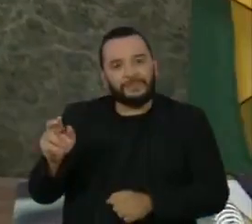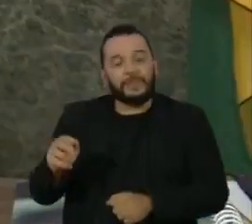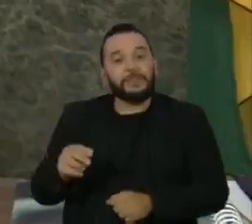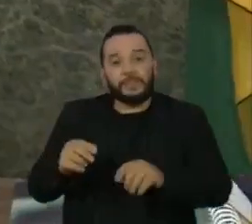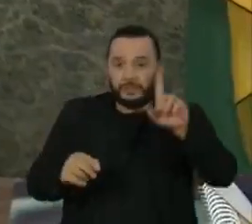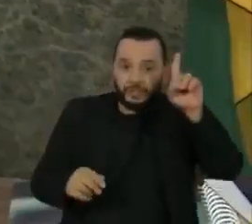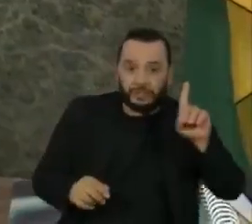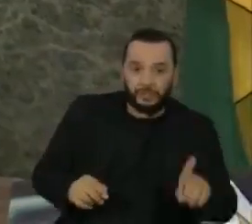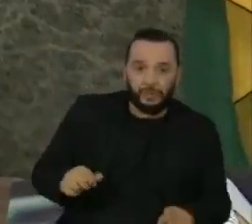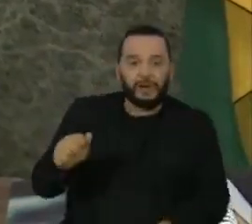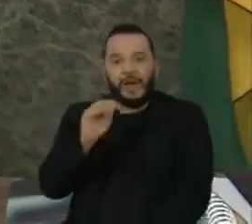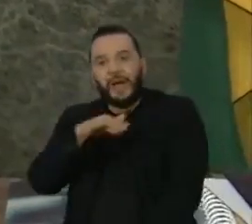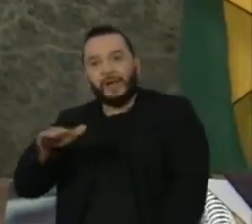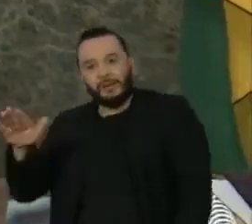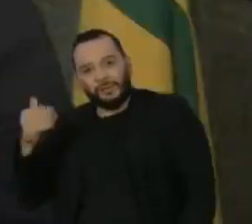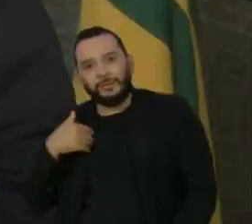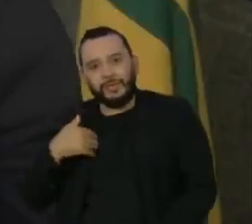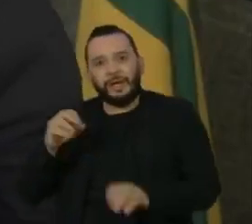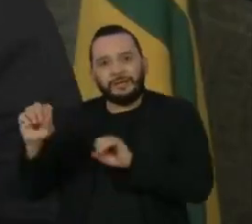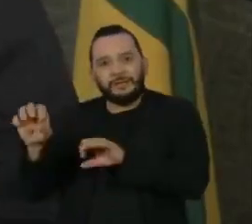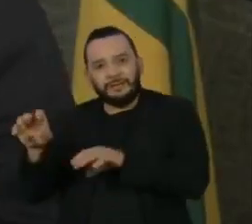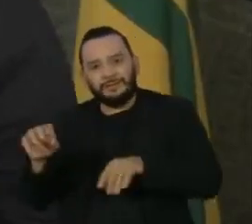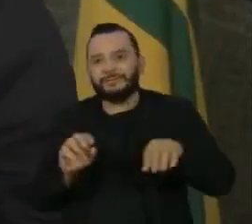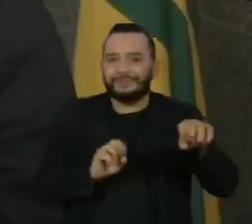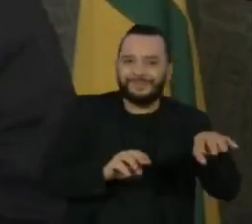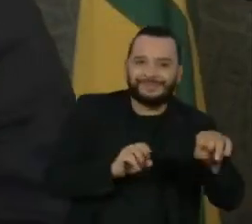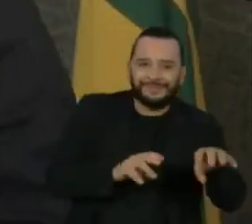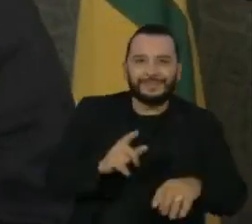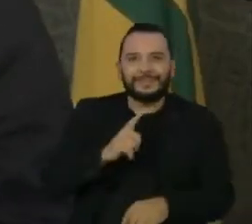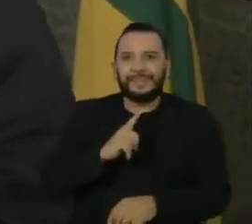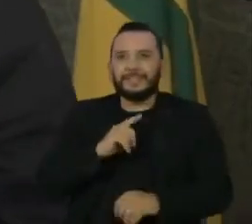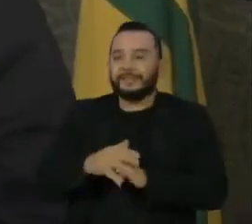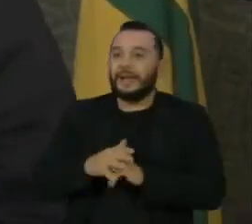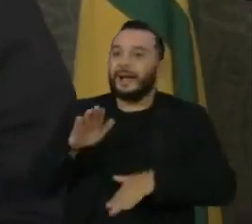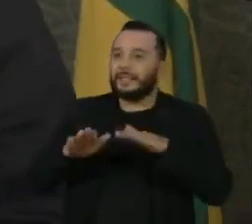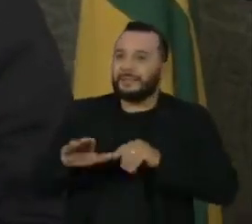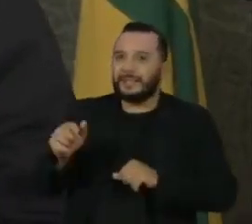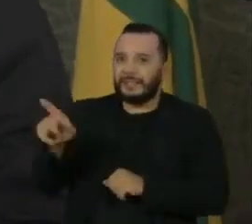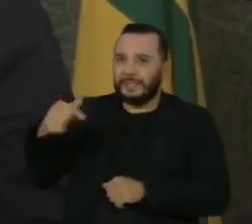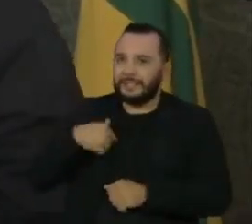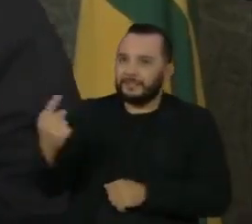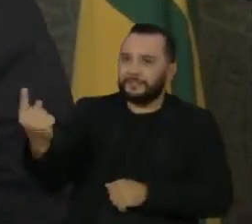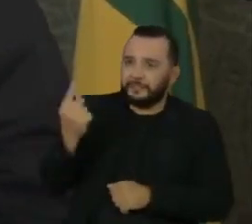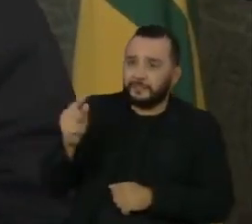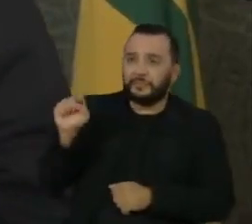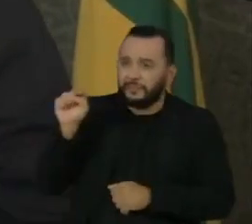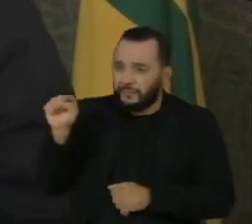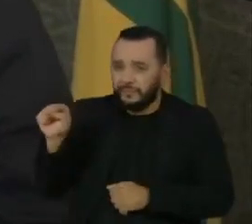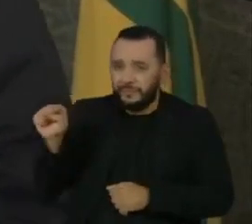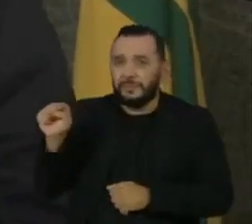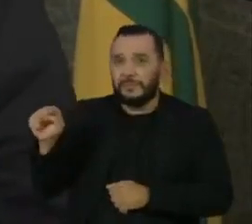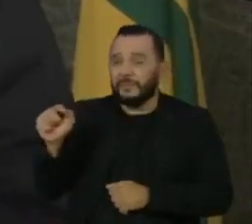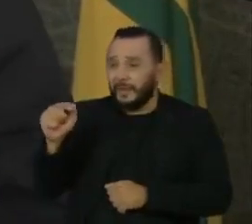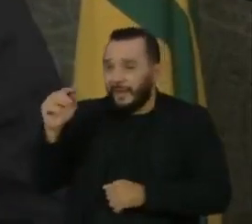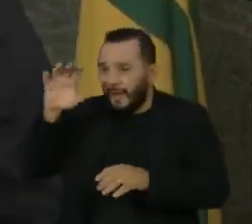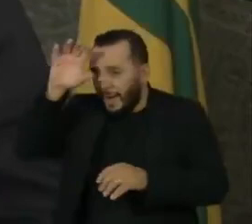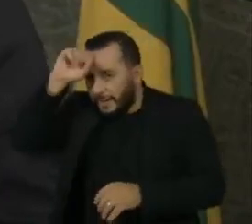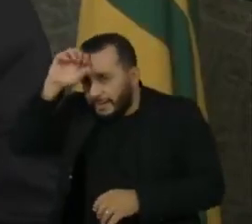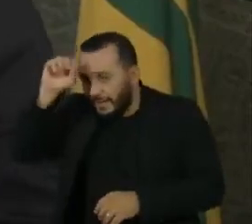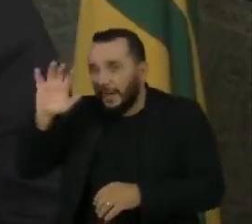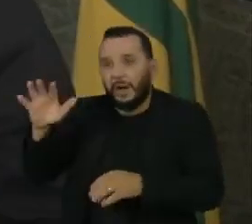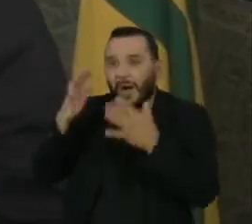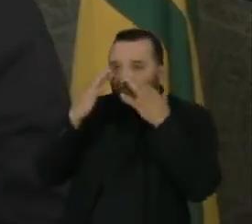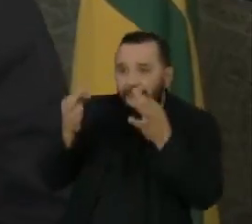compartilharam o mesmo sonho. Às vezes até eles chegavam para mim e diziam, olha, você é um pouquinho melhor que eu, me ajuda